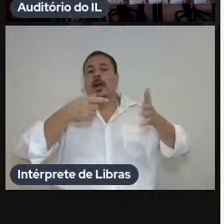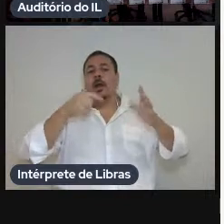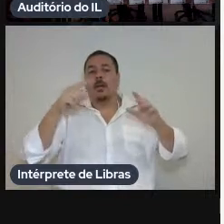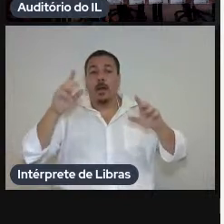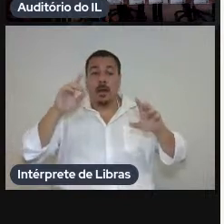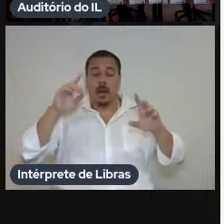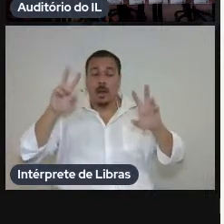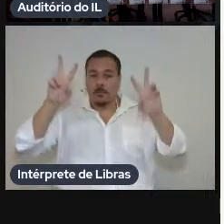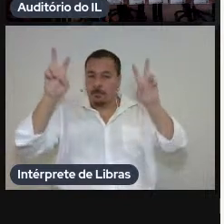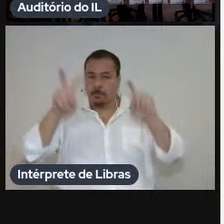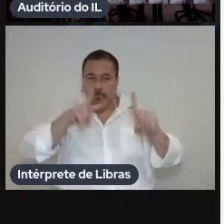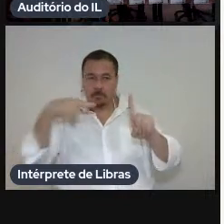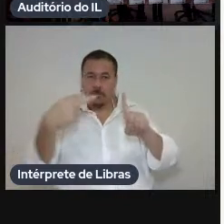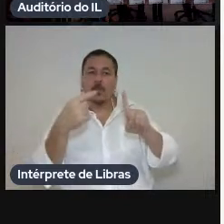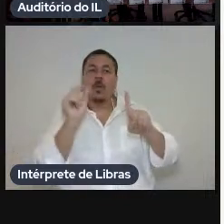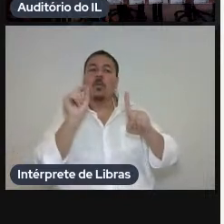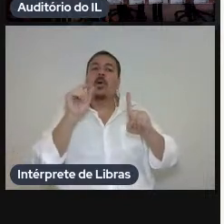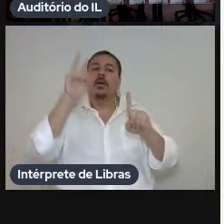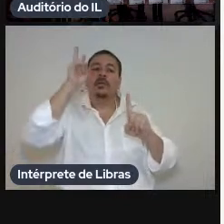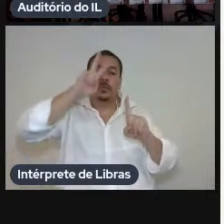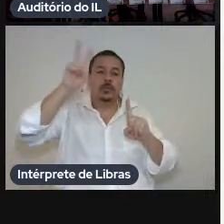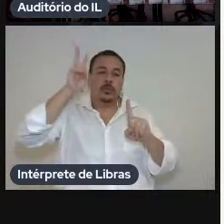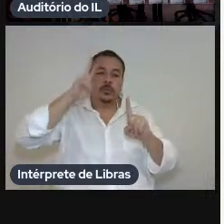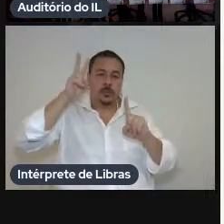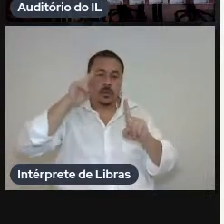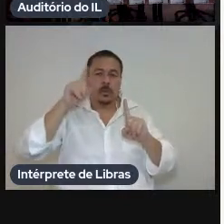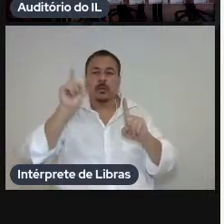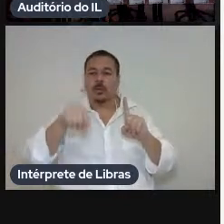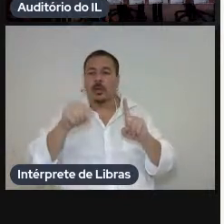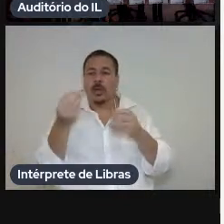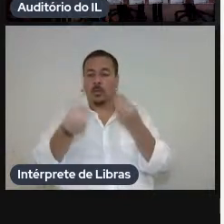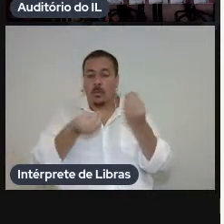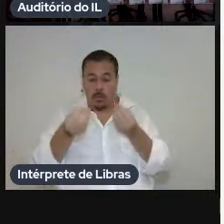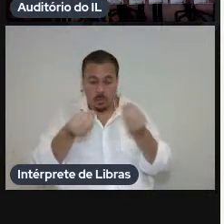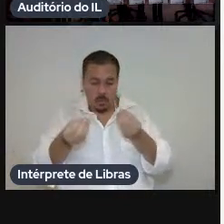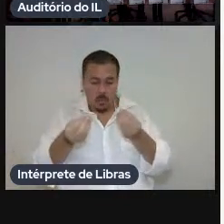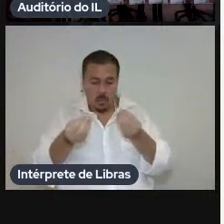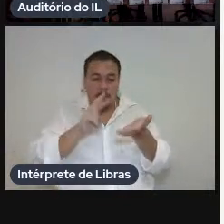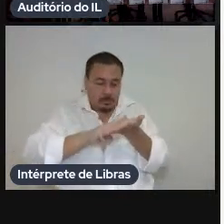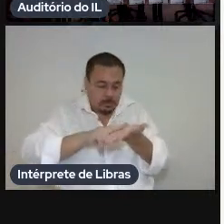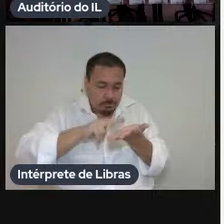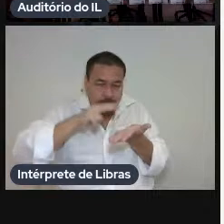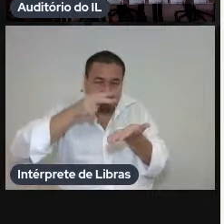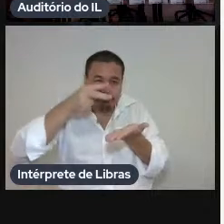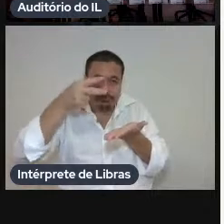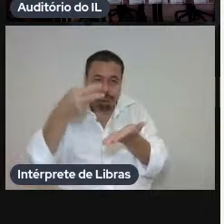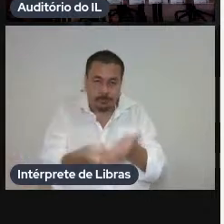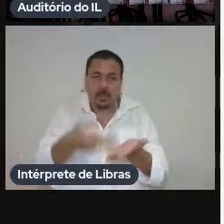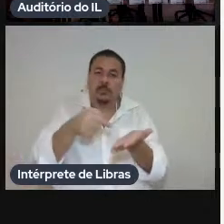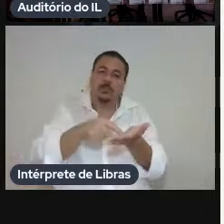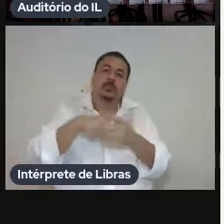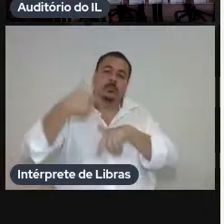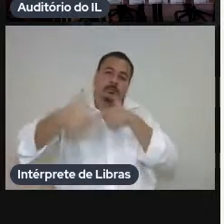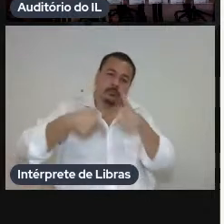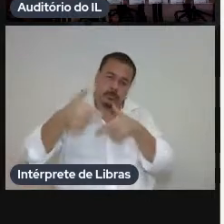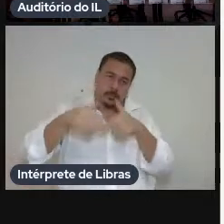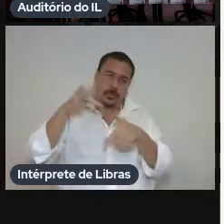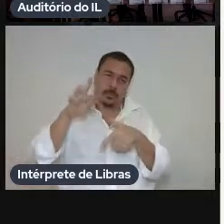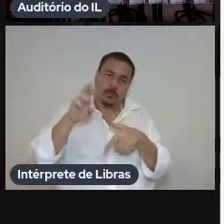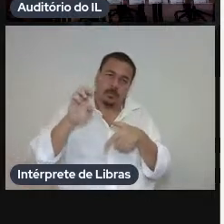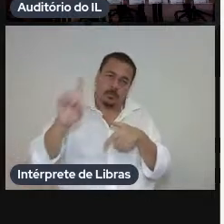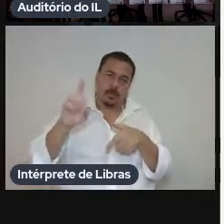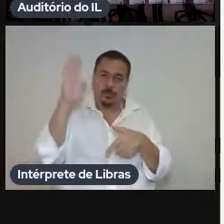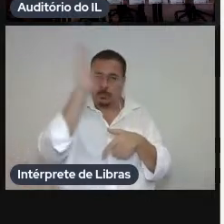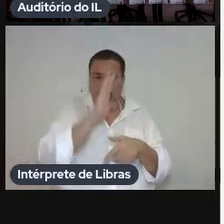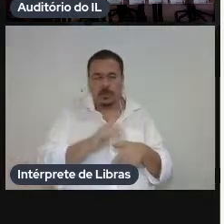quando a gente fala de ponto de vista histórico a gente fala dessa constituição da tradução da obra no Brasil então a gente vê todo